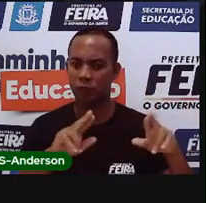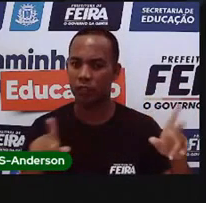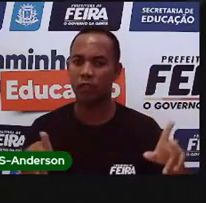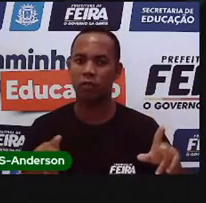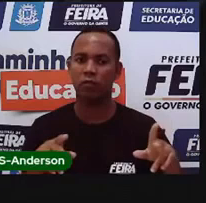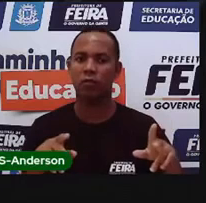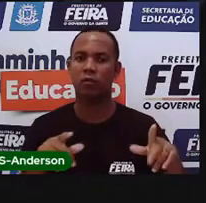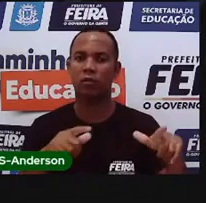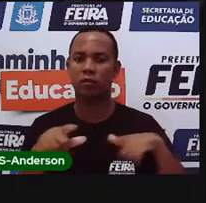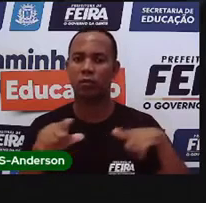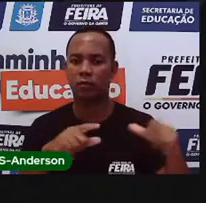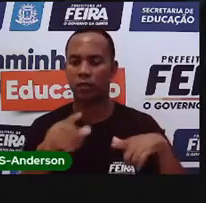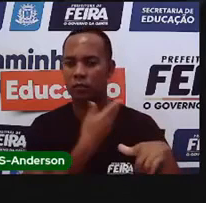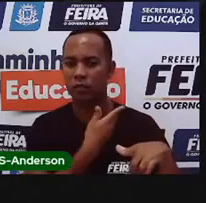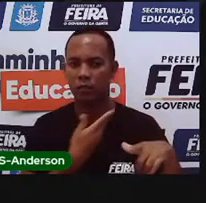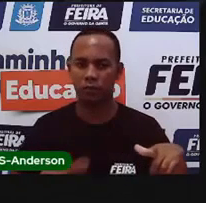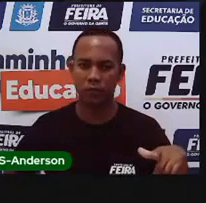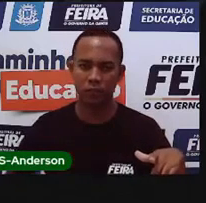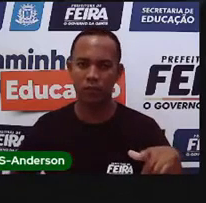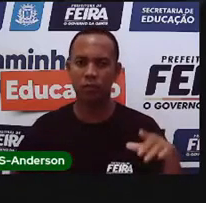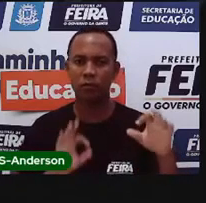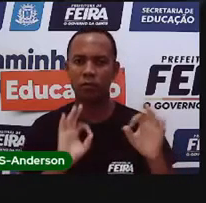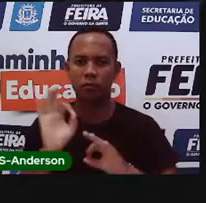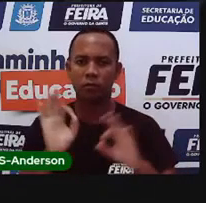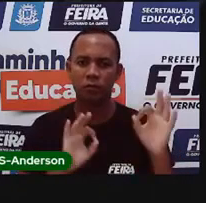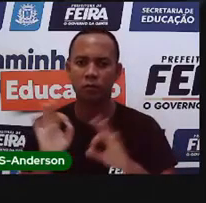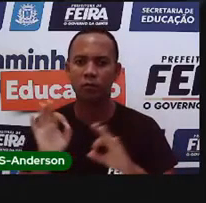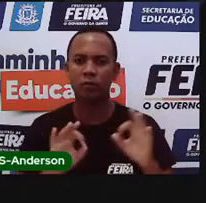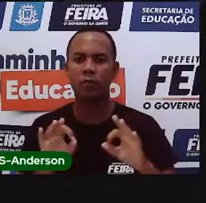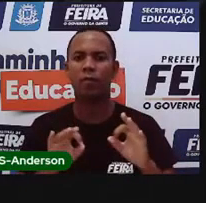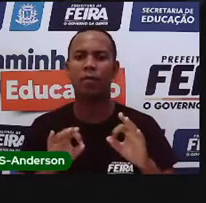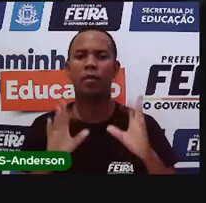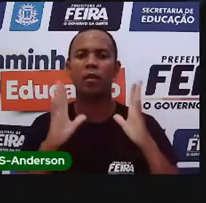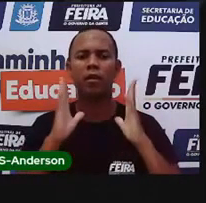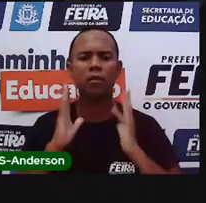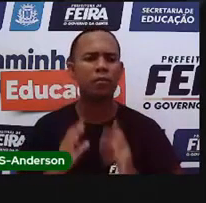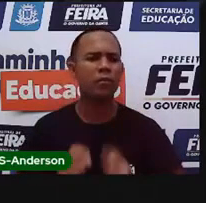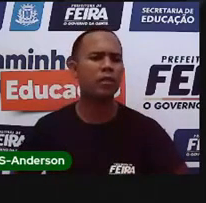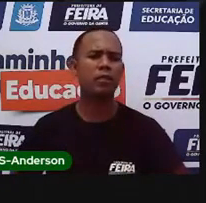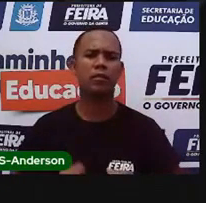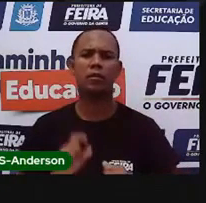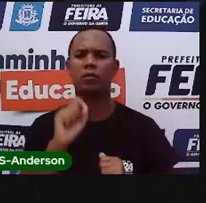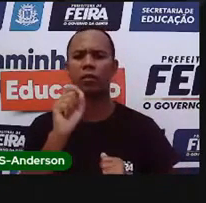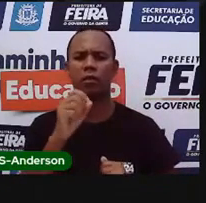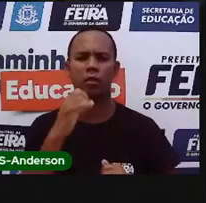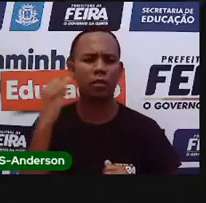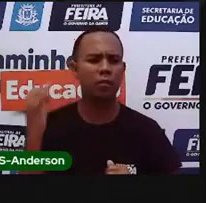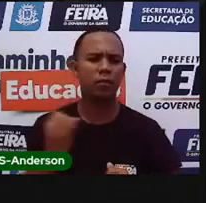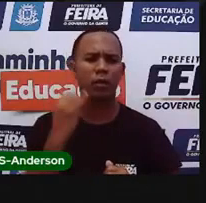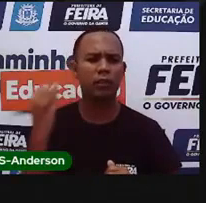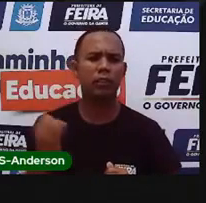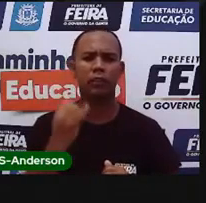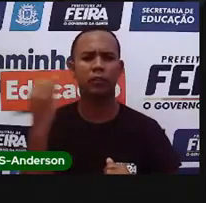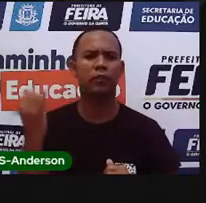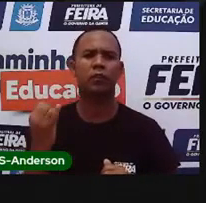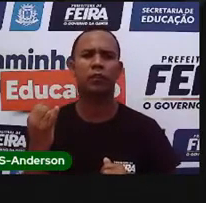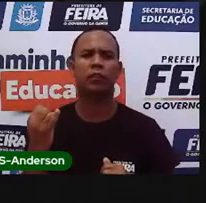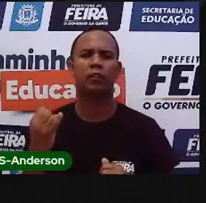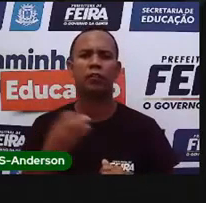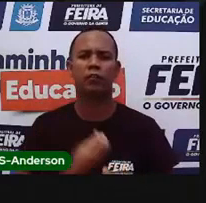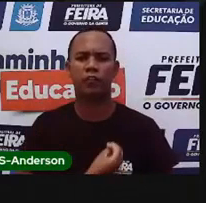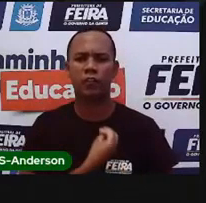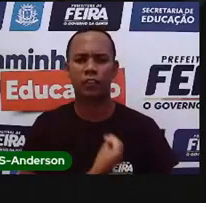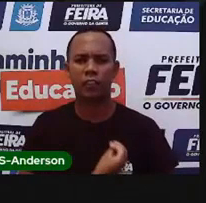prestados para a sociedade com o objetivo de proporcionar bem-estar para a população. São considerados tão